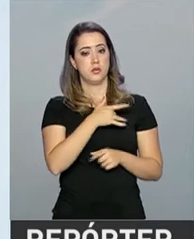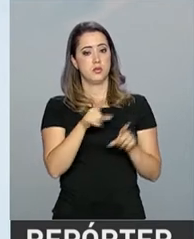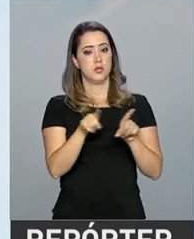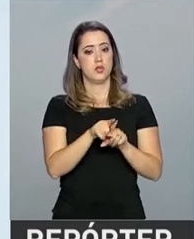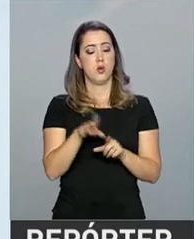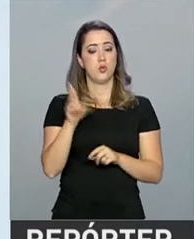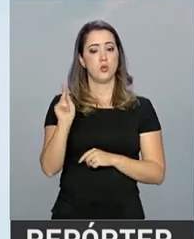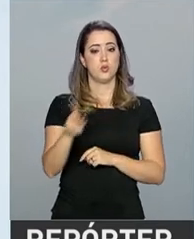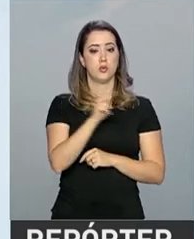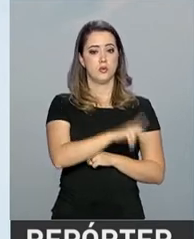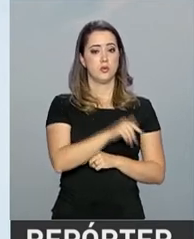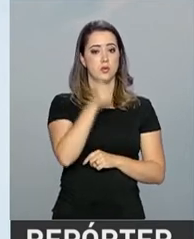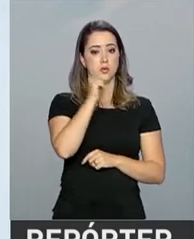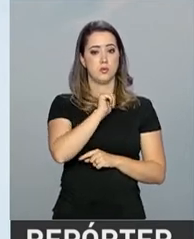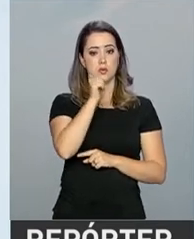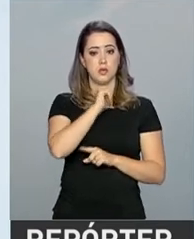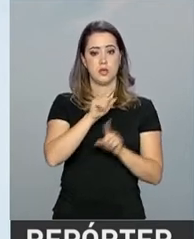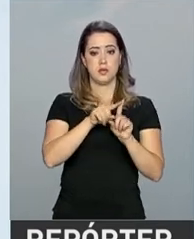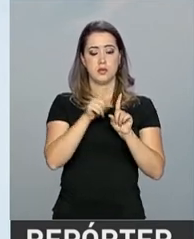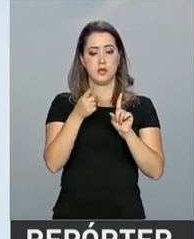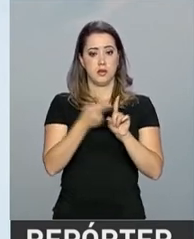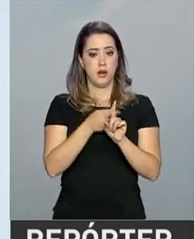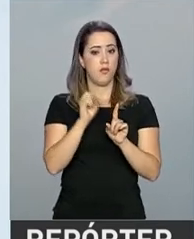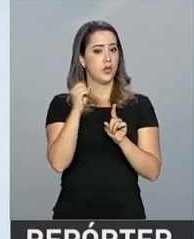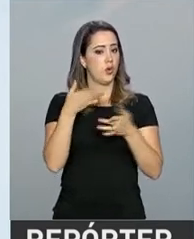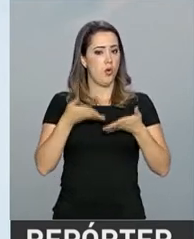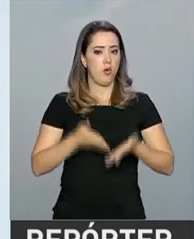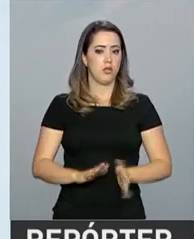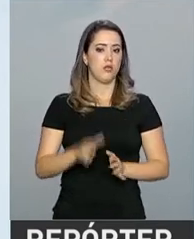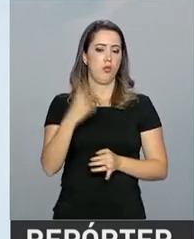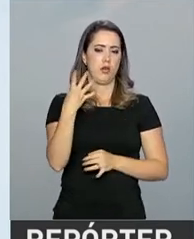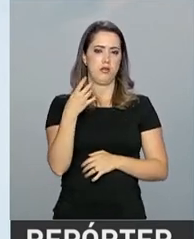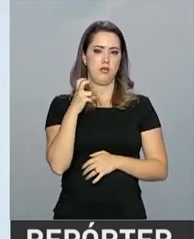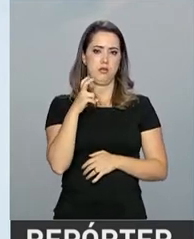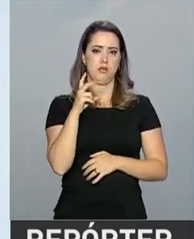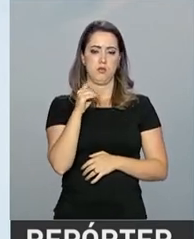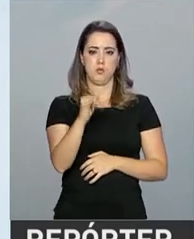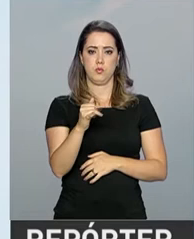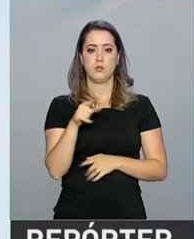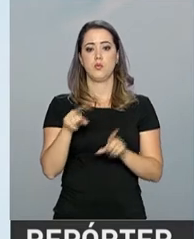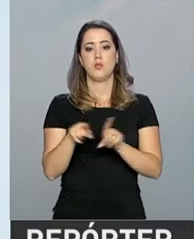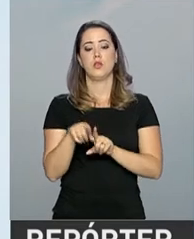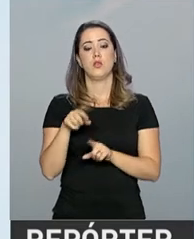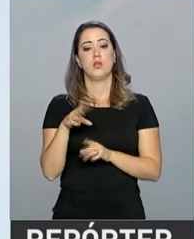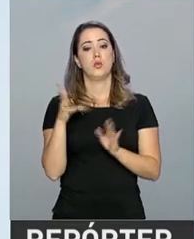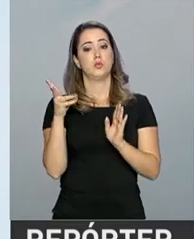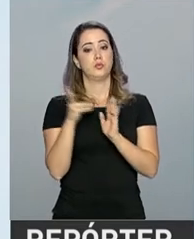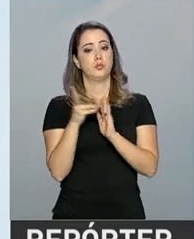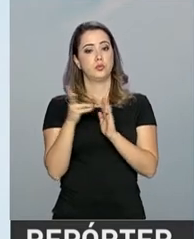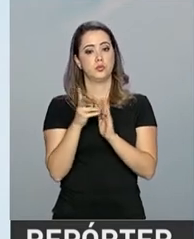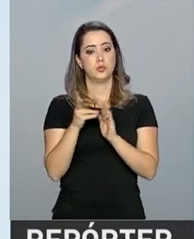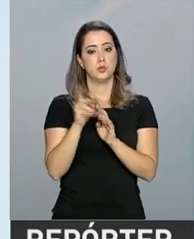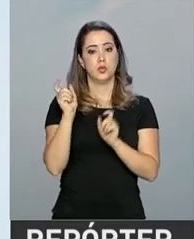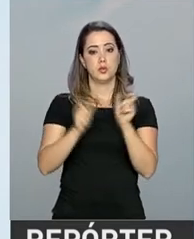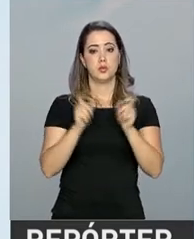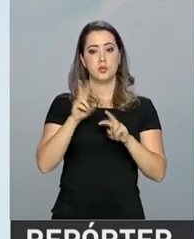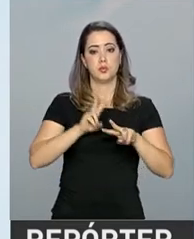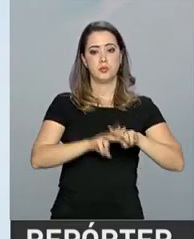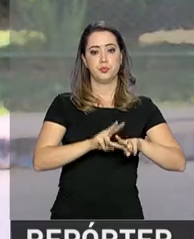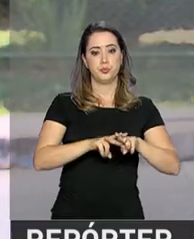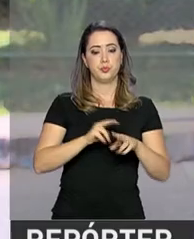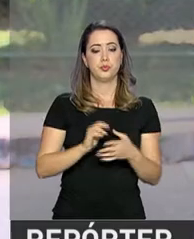gestantes, mulheres que tiveram filho há até 45 dias, indígenas e pessoas privadas de